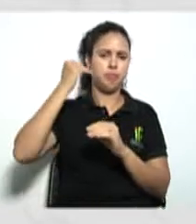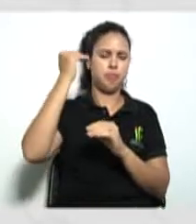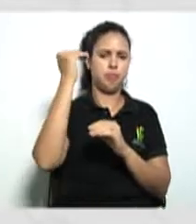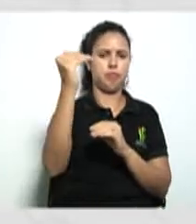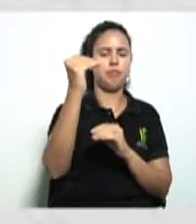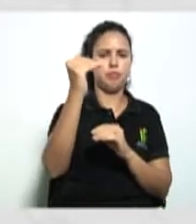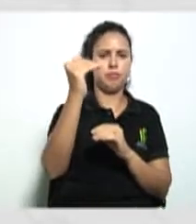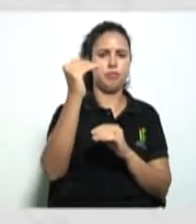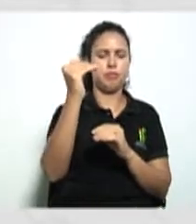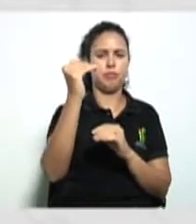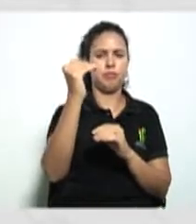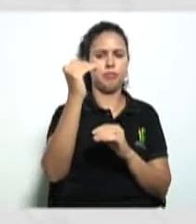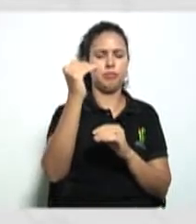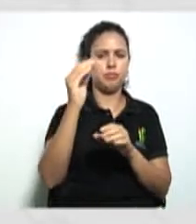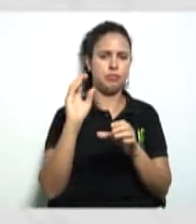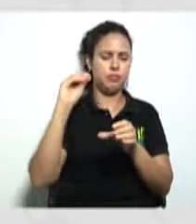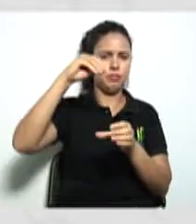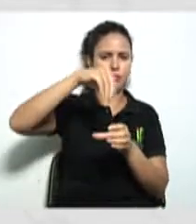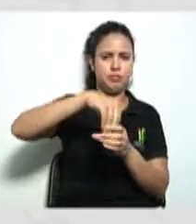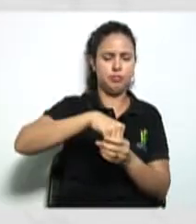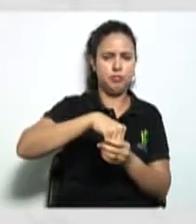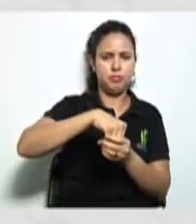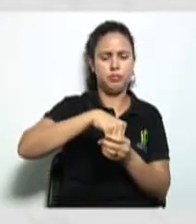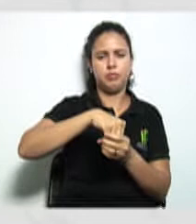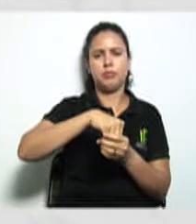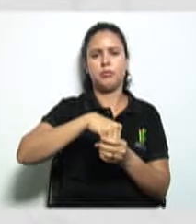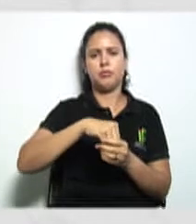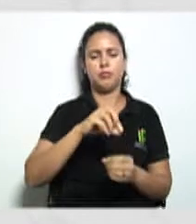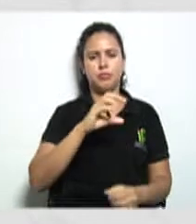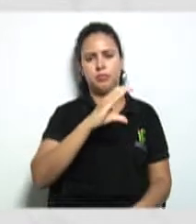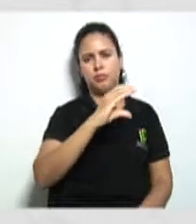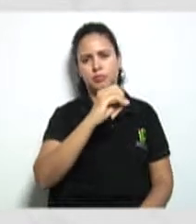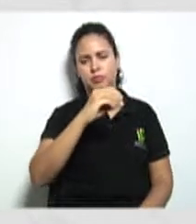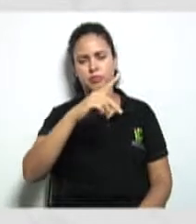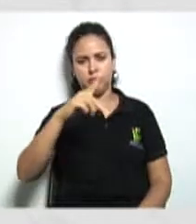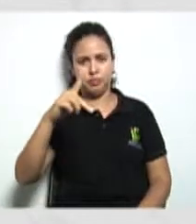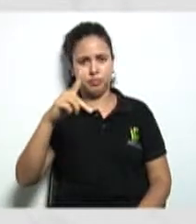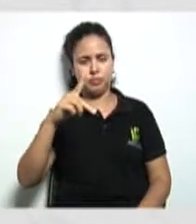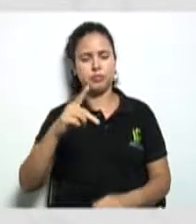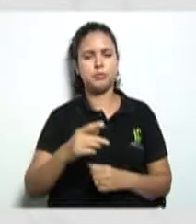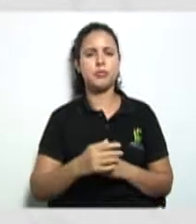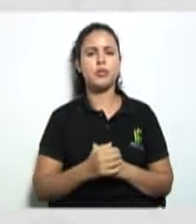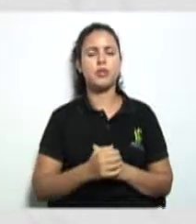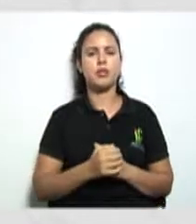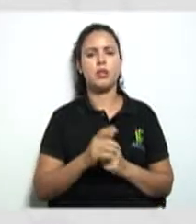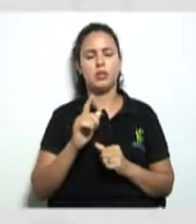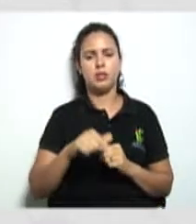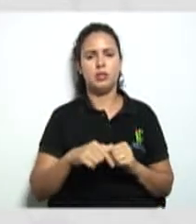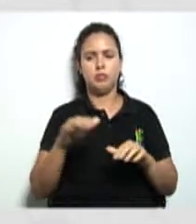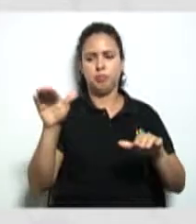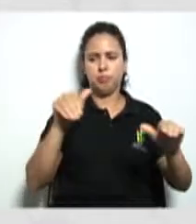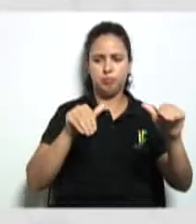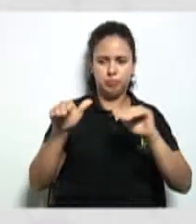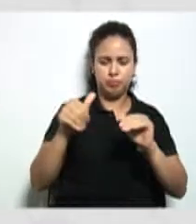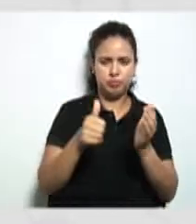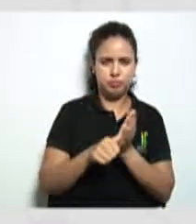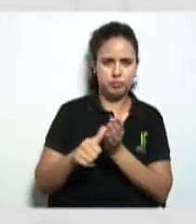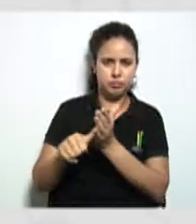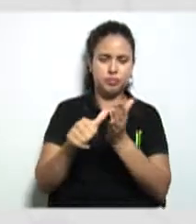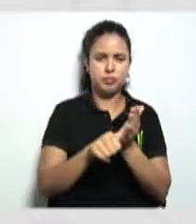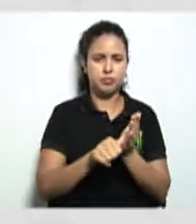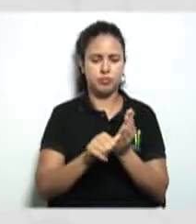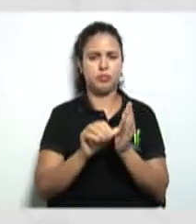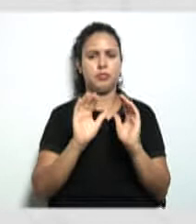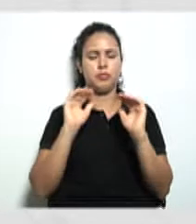Supremo de dentro da cooperativa. Então, vamos lá. Ela reúne os associados para quê?